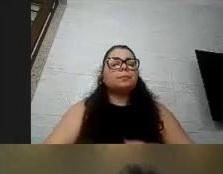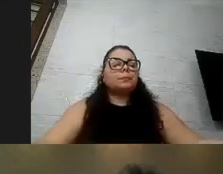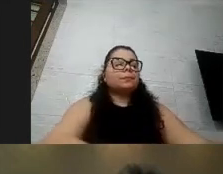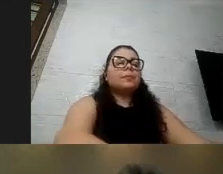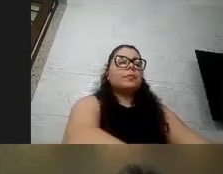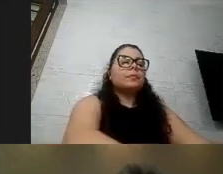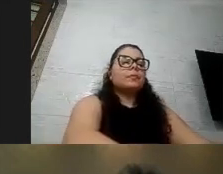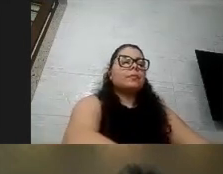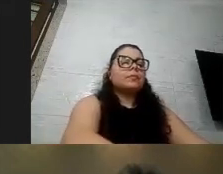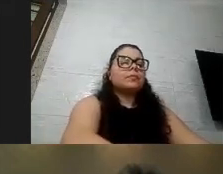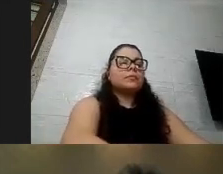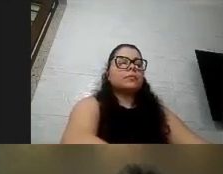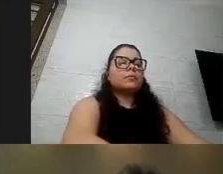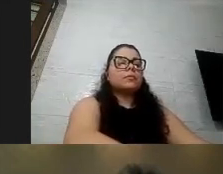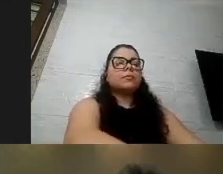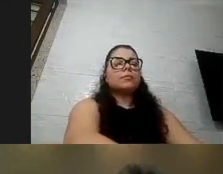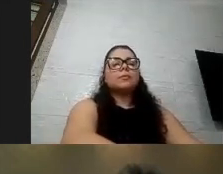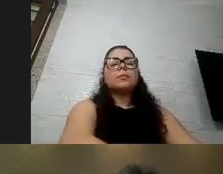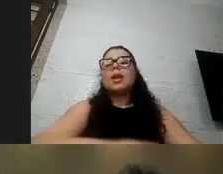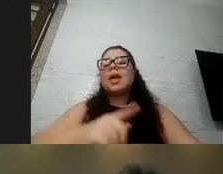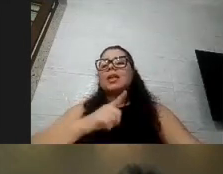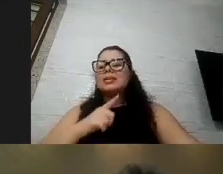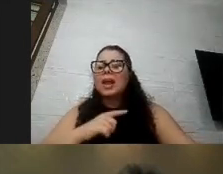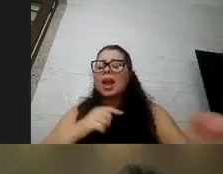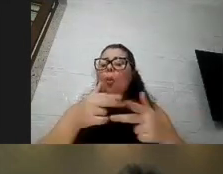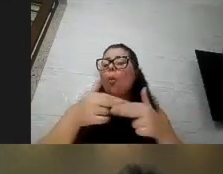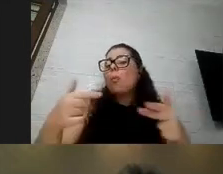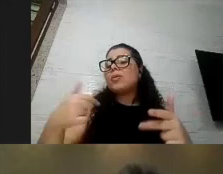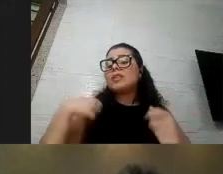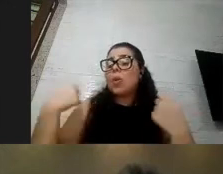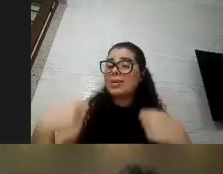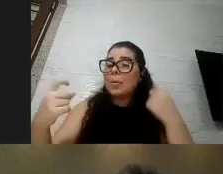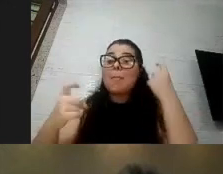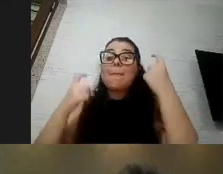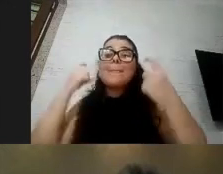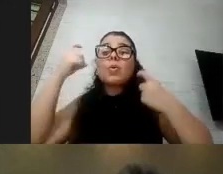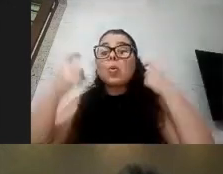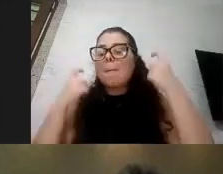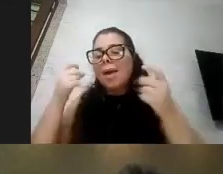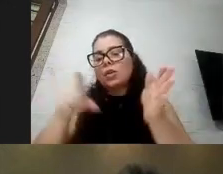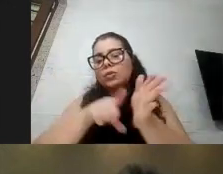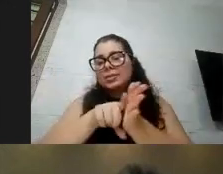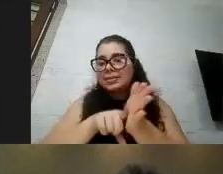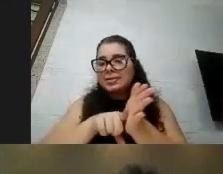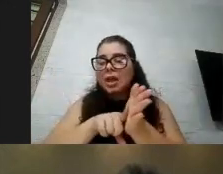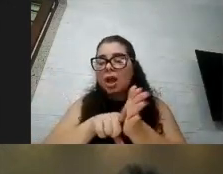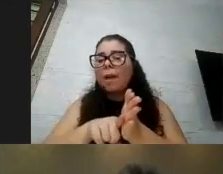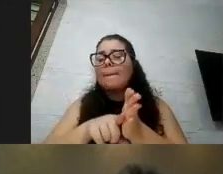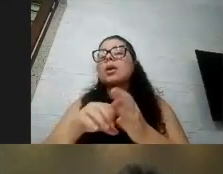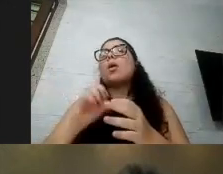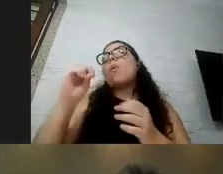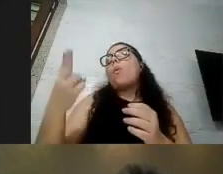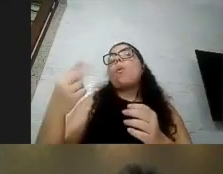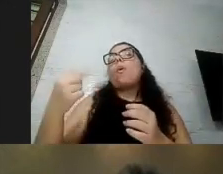se eu tenho alguma coisa que eu tenho que ficar preocupada no resultado desses exames que eu que eu